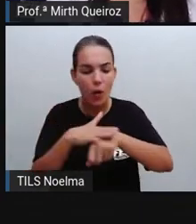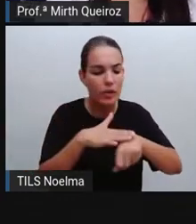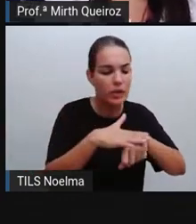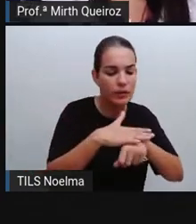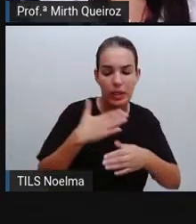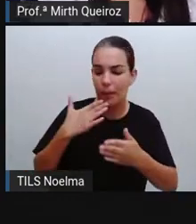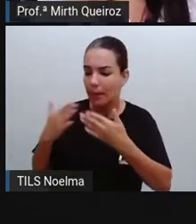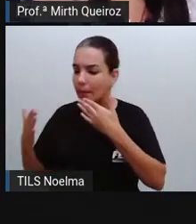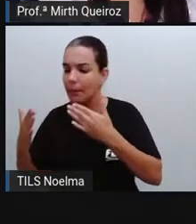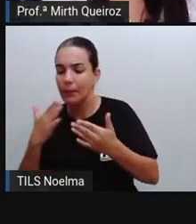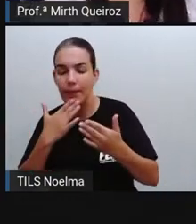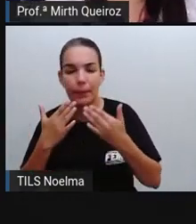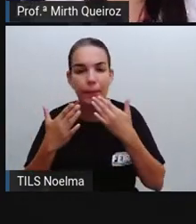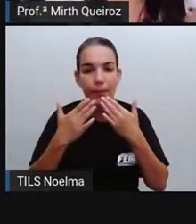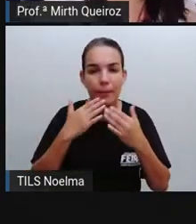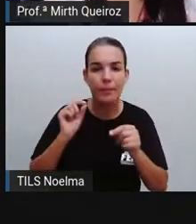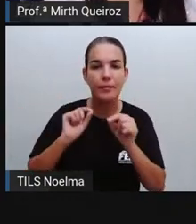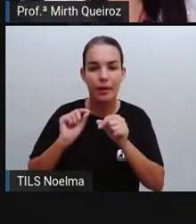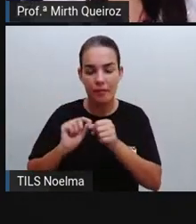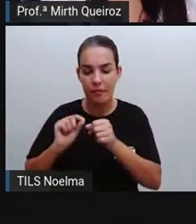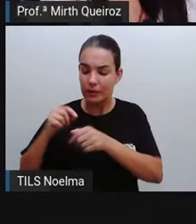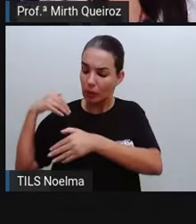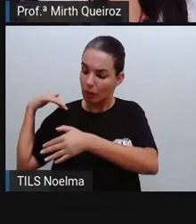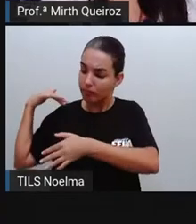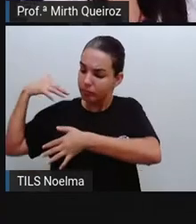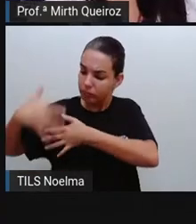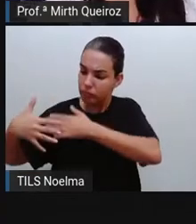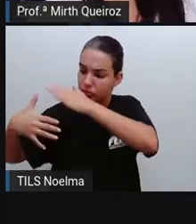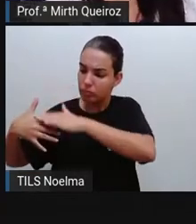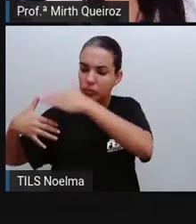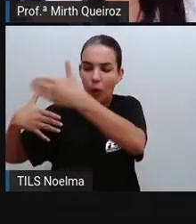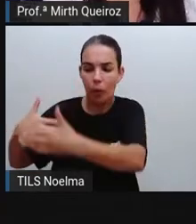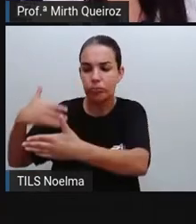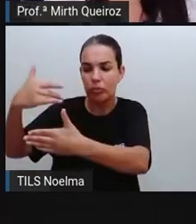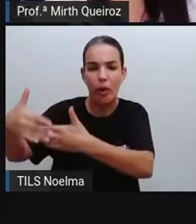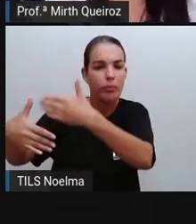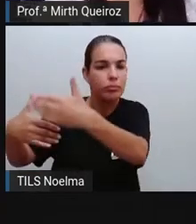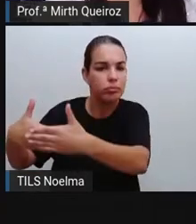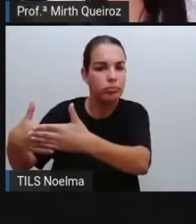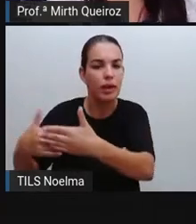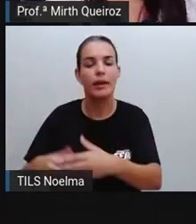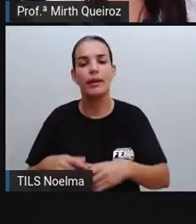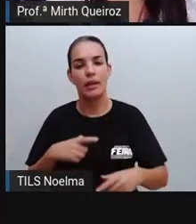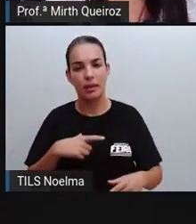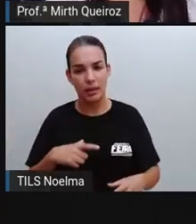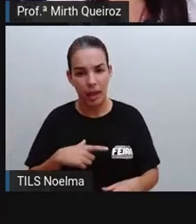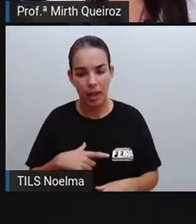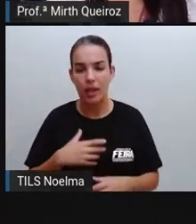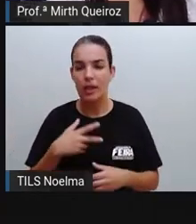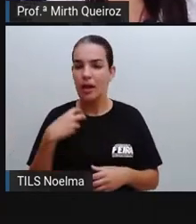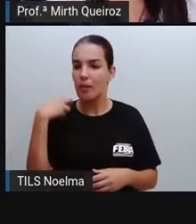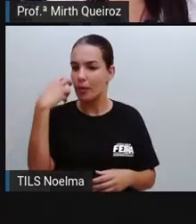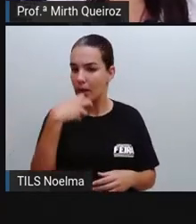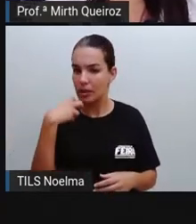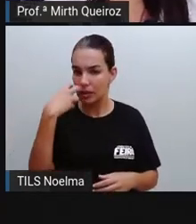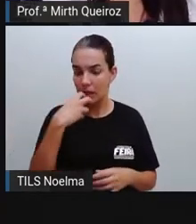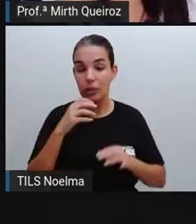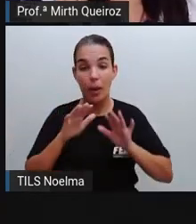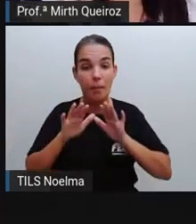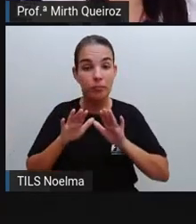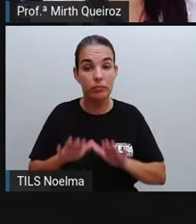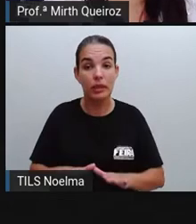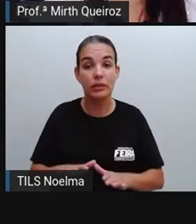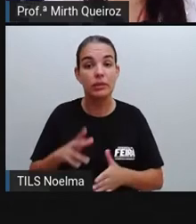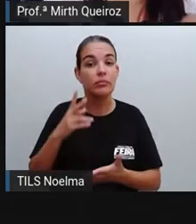orais, onde vai sendo passada de geração para geração, né? Em geração. E, neste caso, sempre